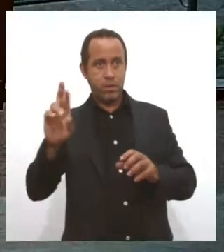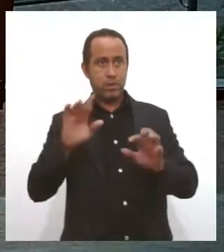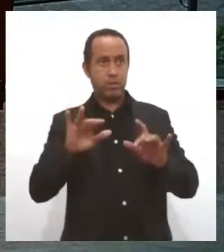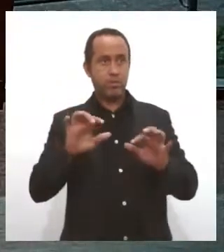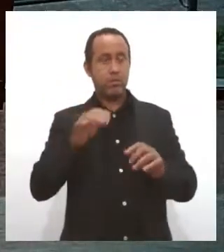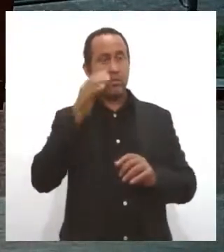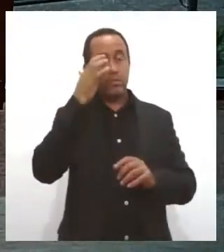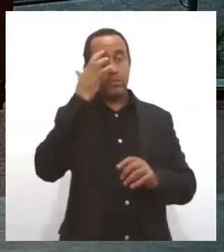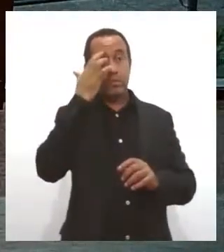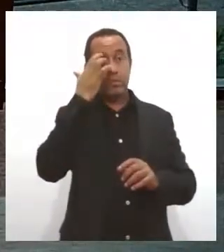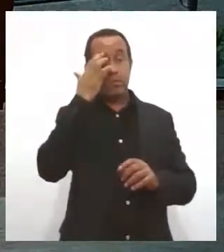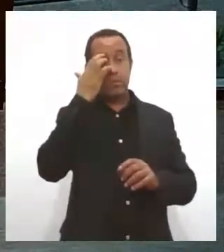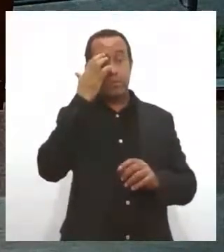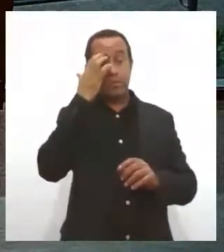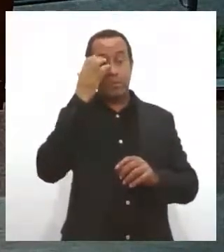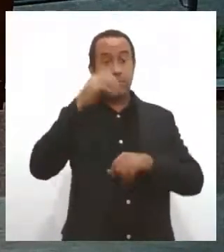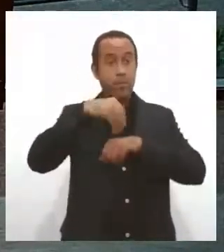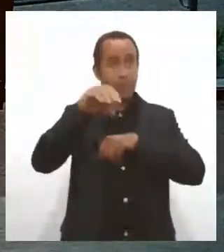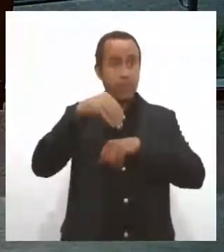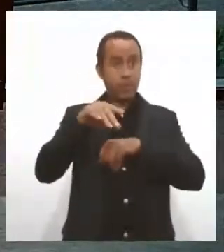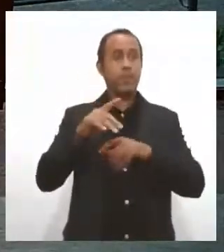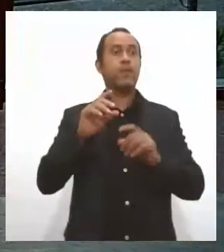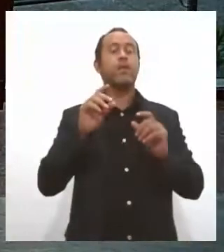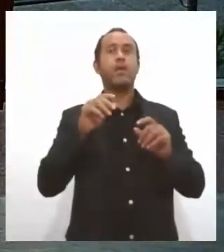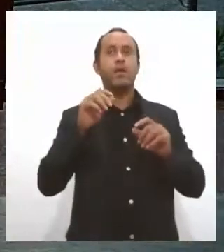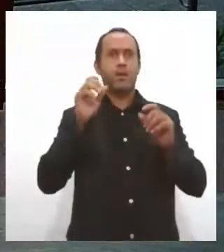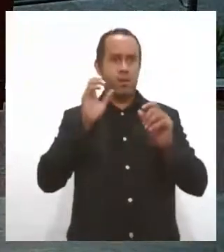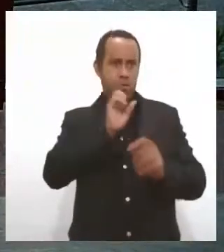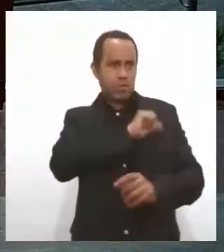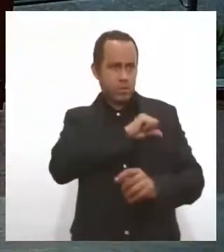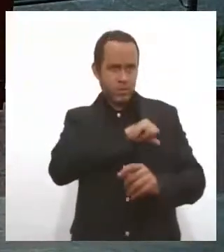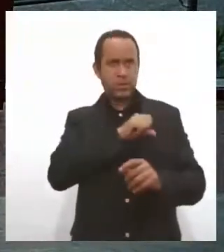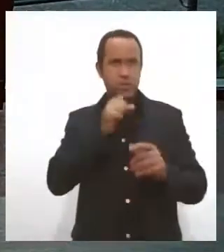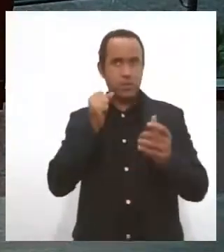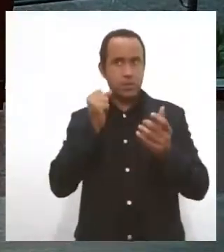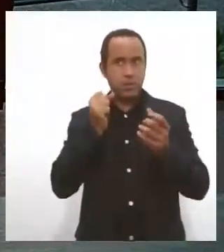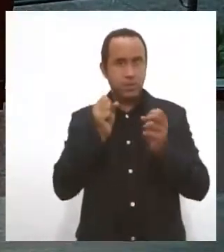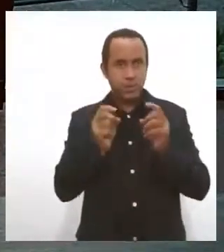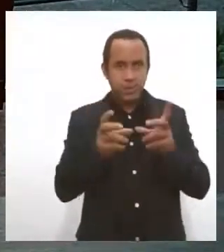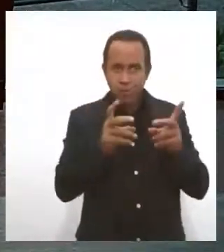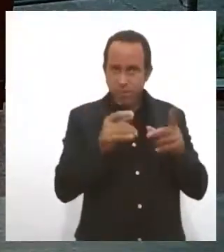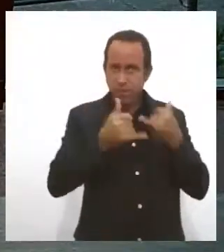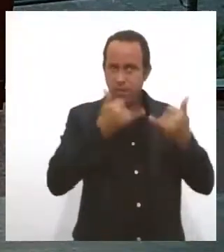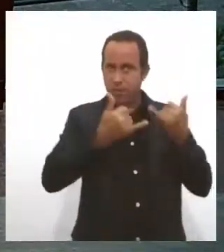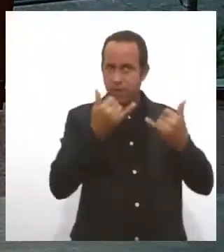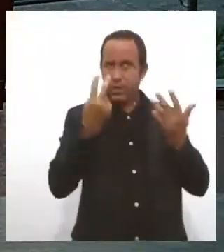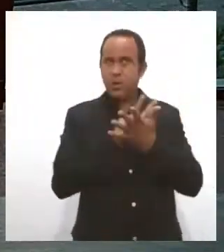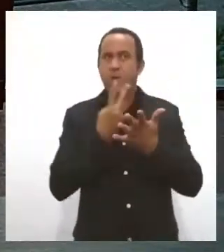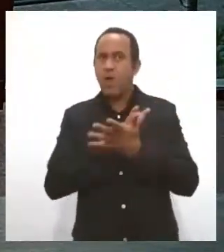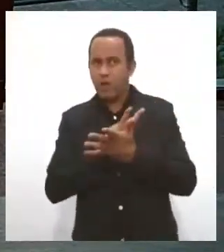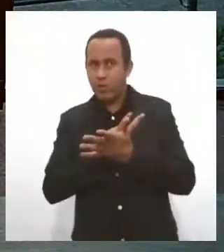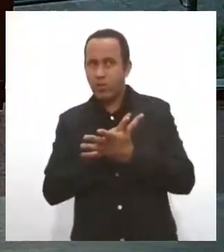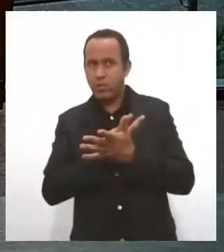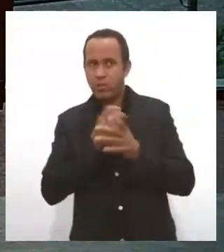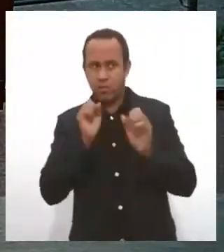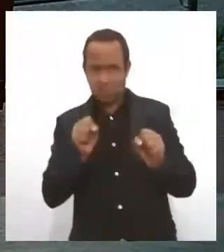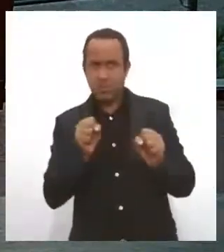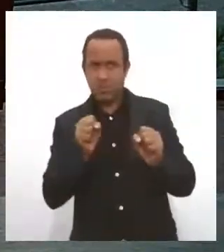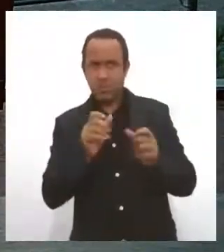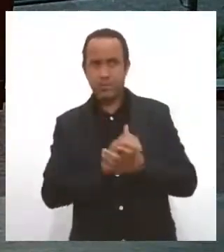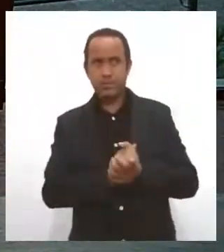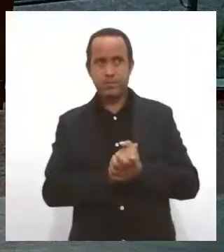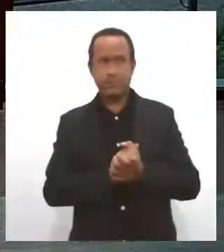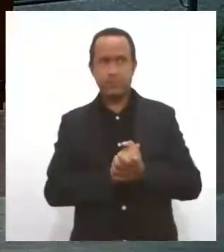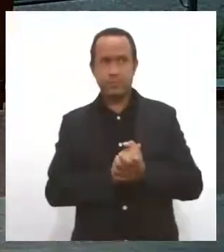Esses comerciantes podem ser punidos se venderem esse tipo de brinquedo de forma irregular? Sim.